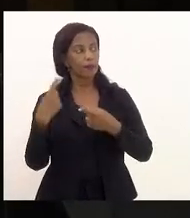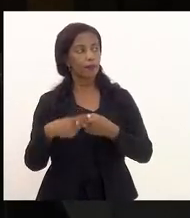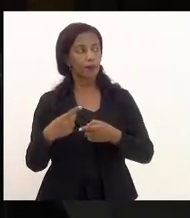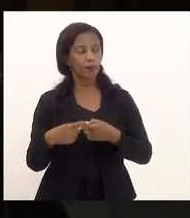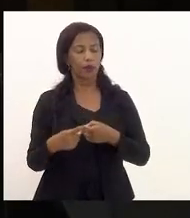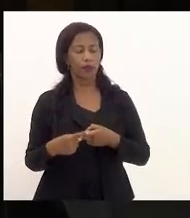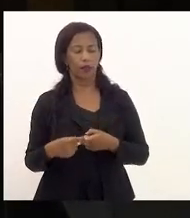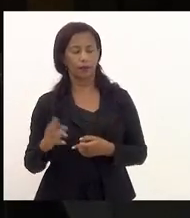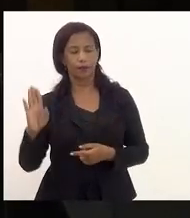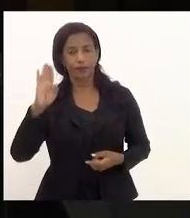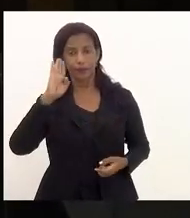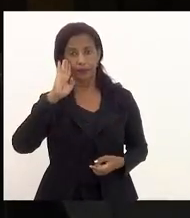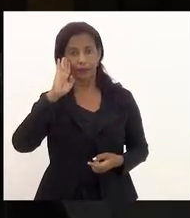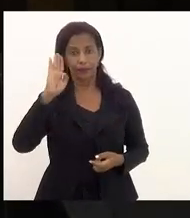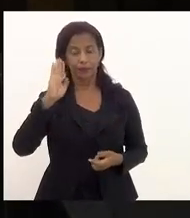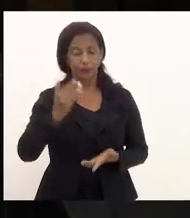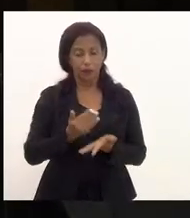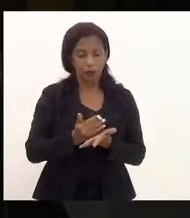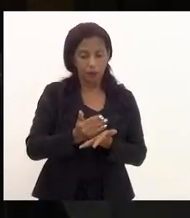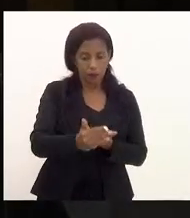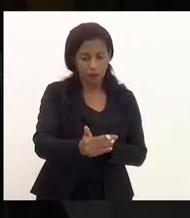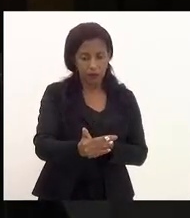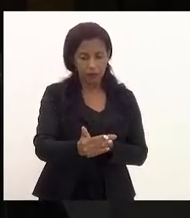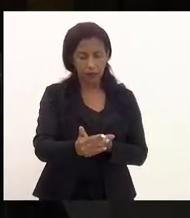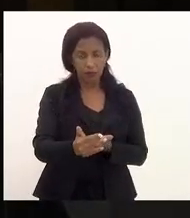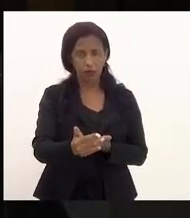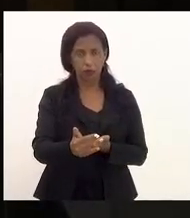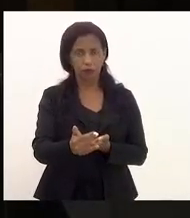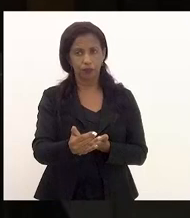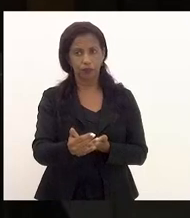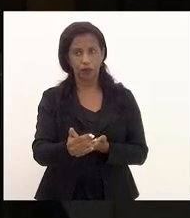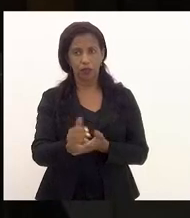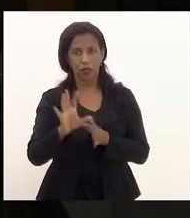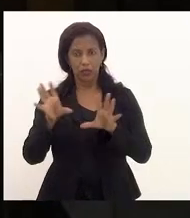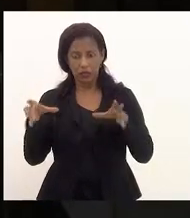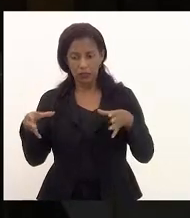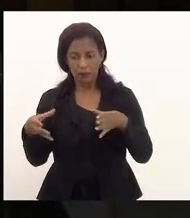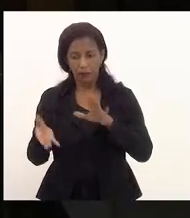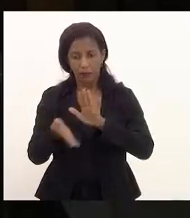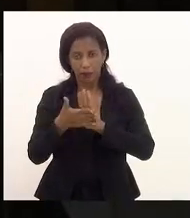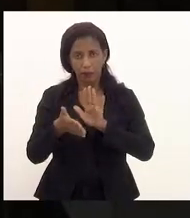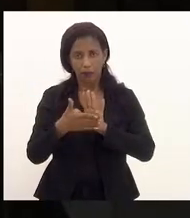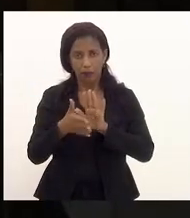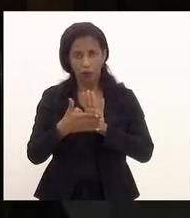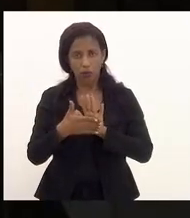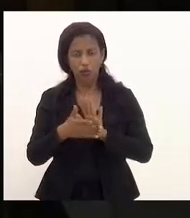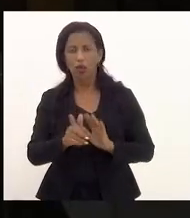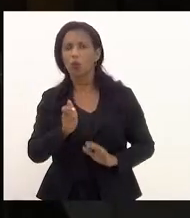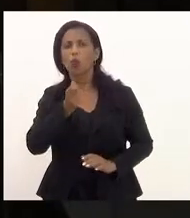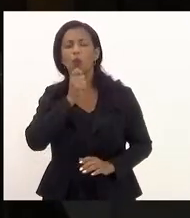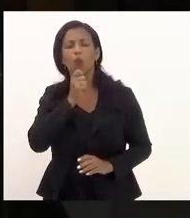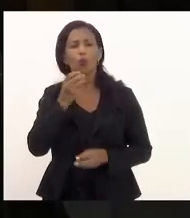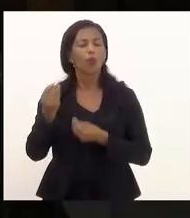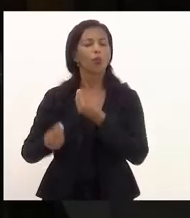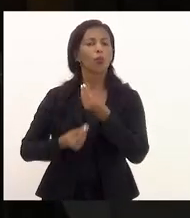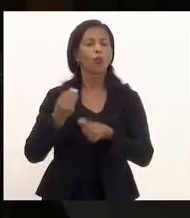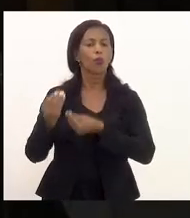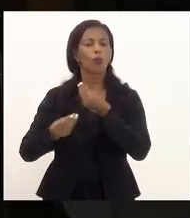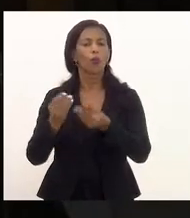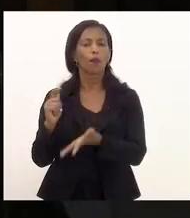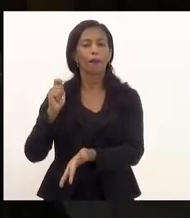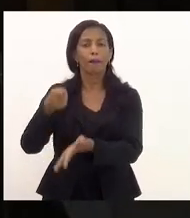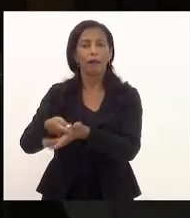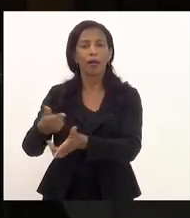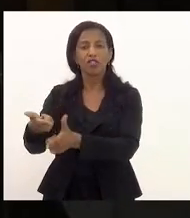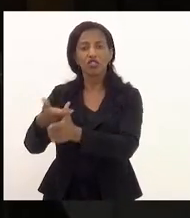O princípio do pacote das maldades é que nós não temos como pagar